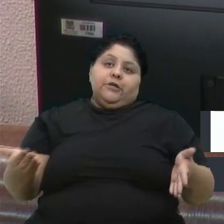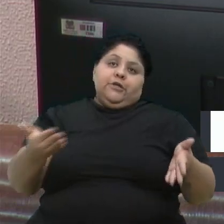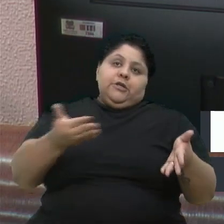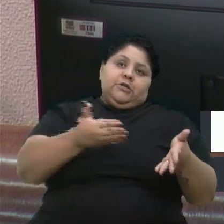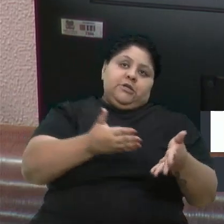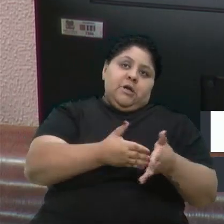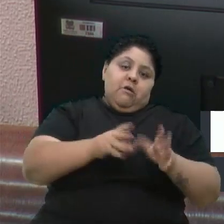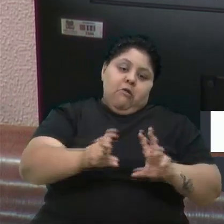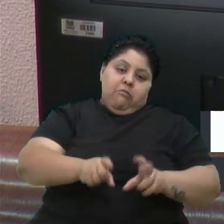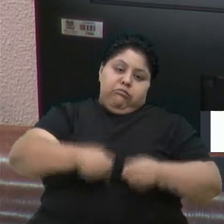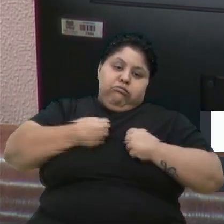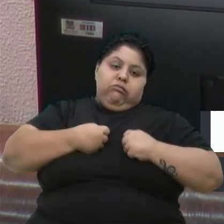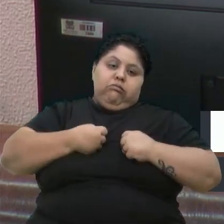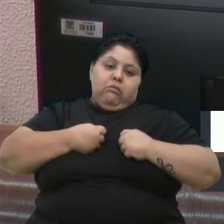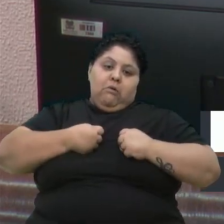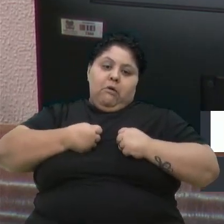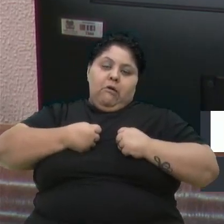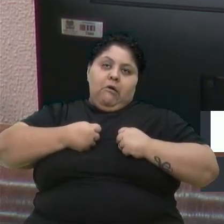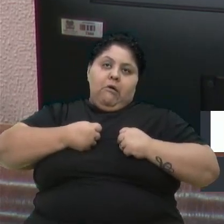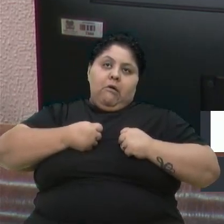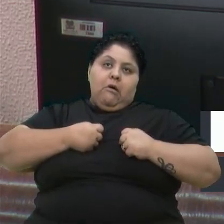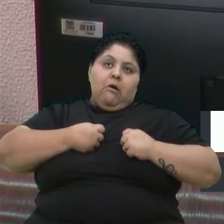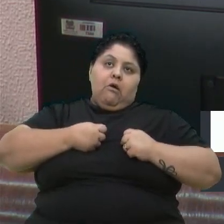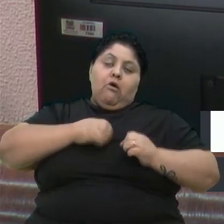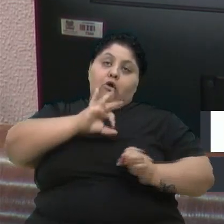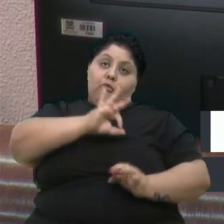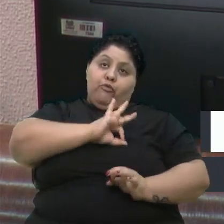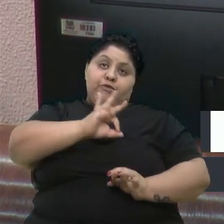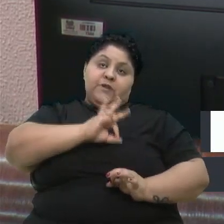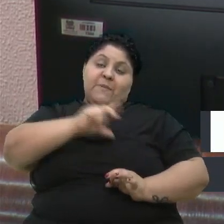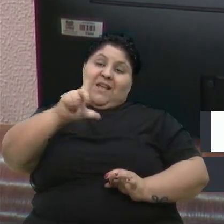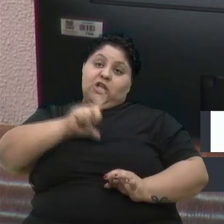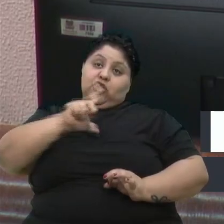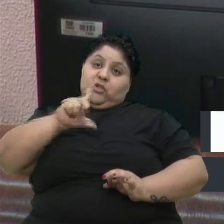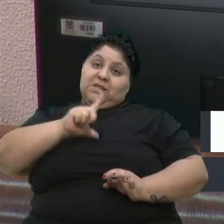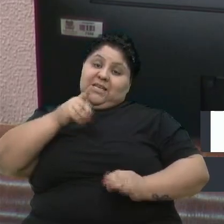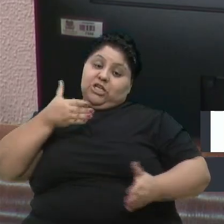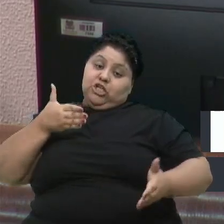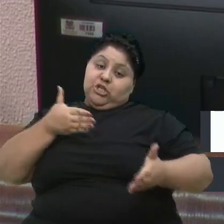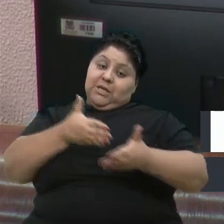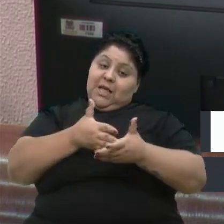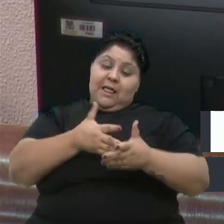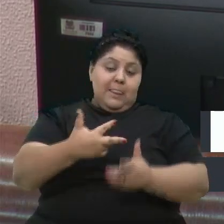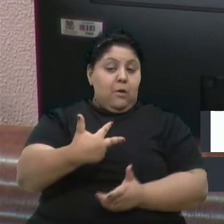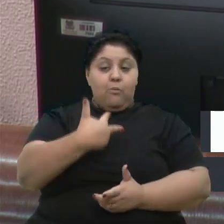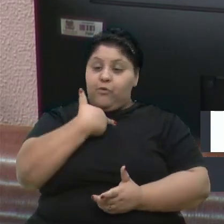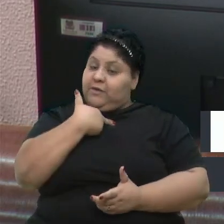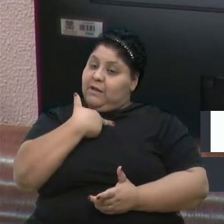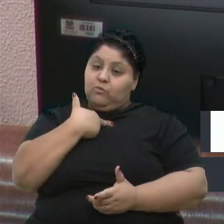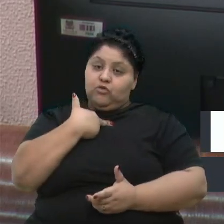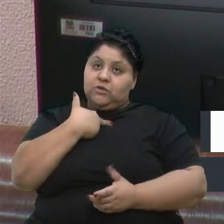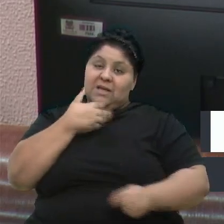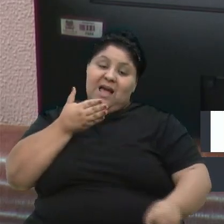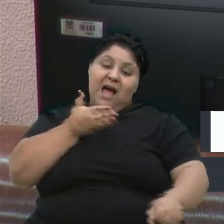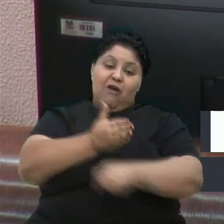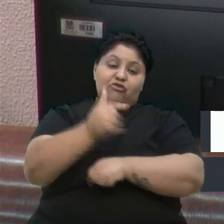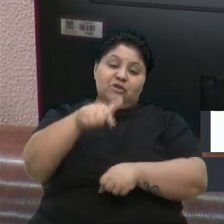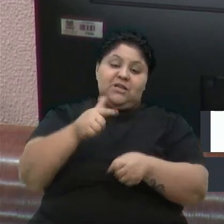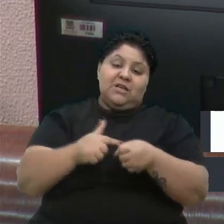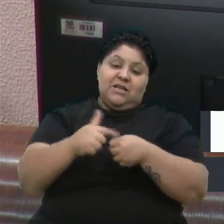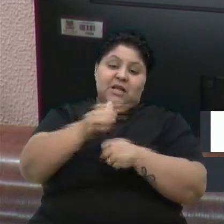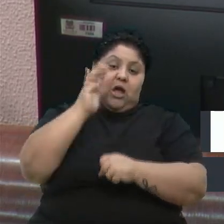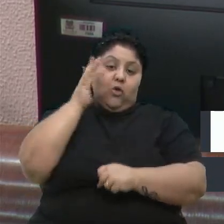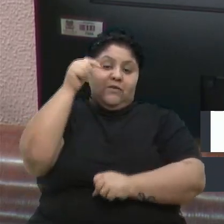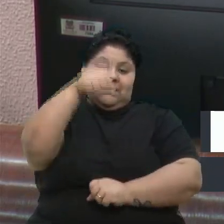Mas o policiamento tem que se impor e não podemos permitir que a nossa cidade, que isso aconteça na